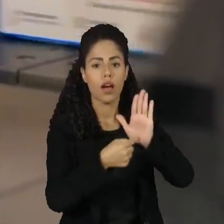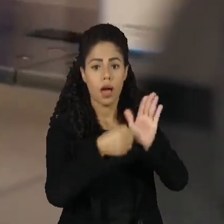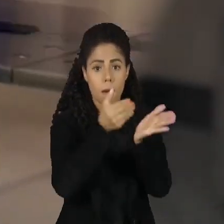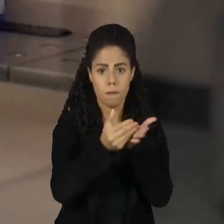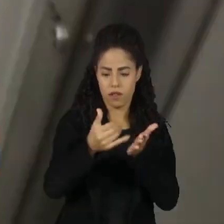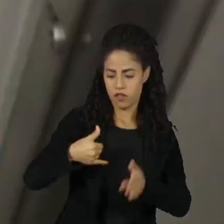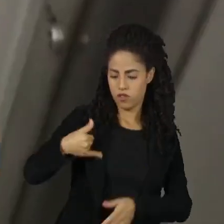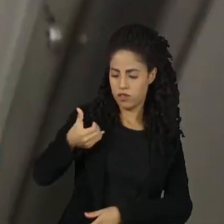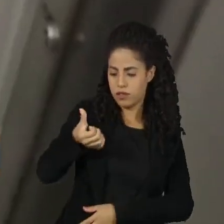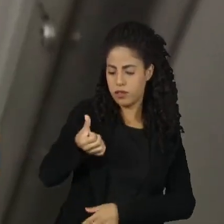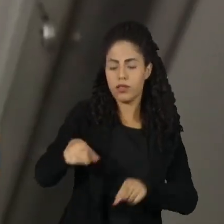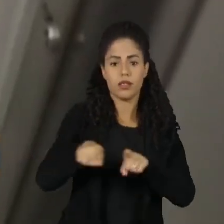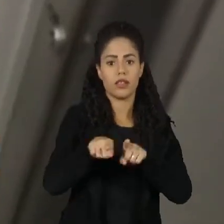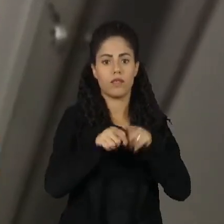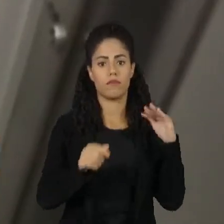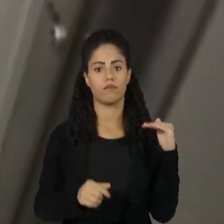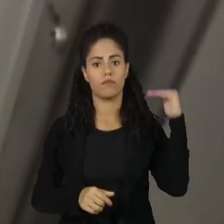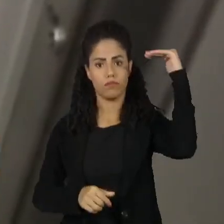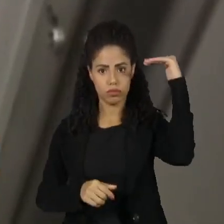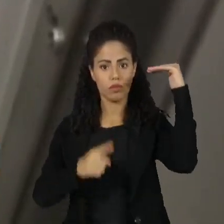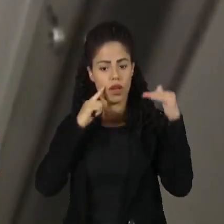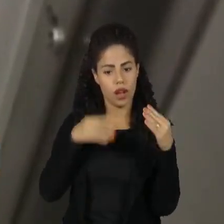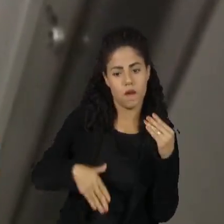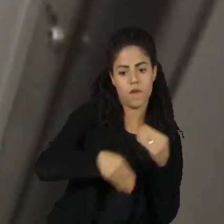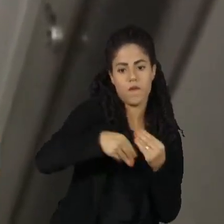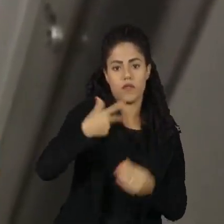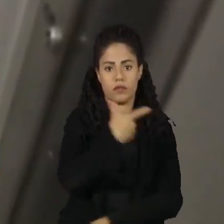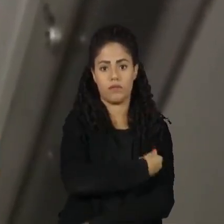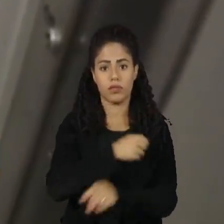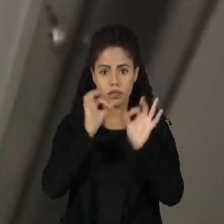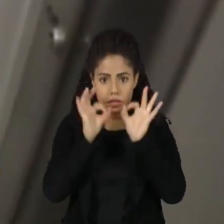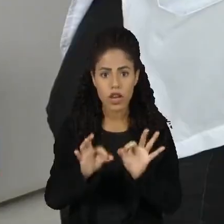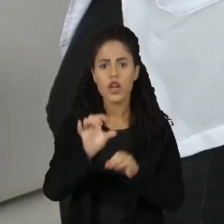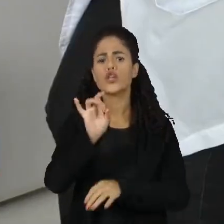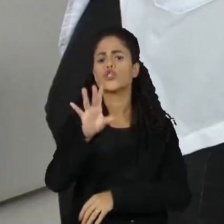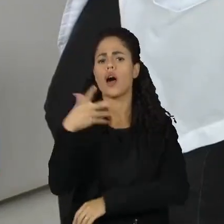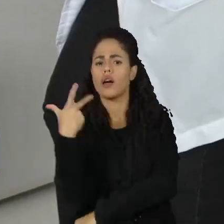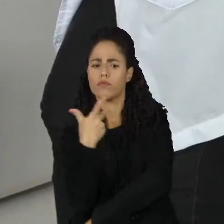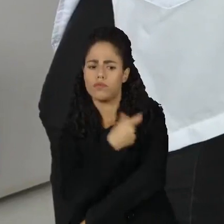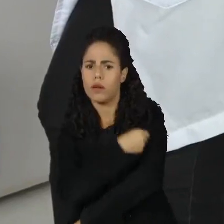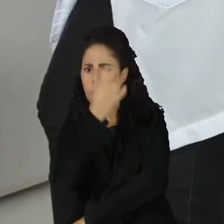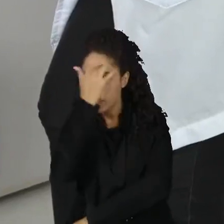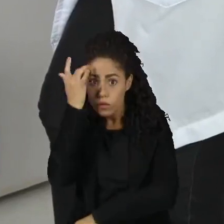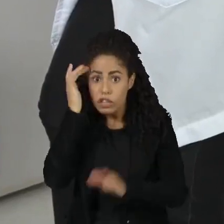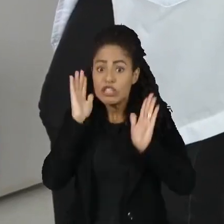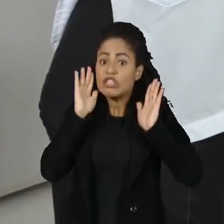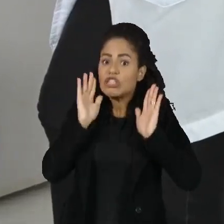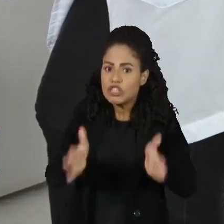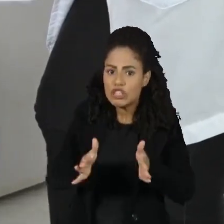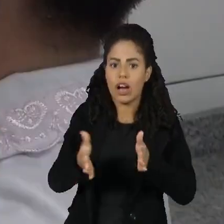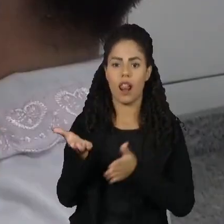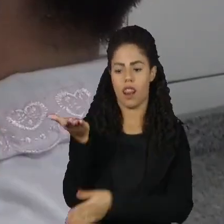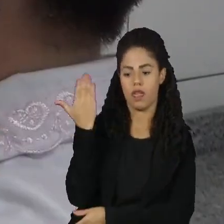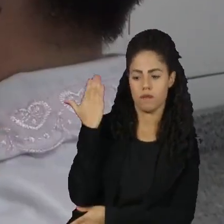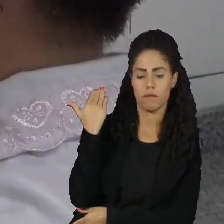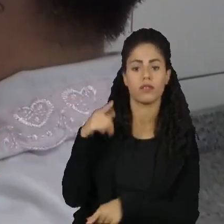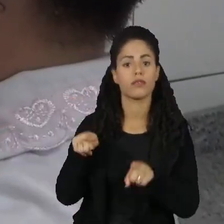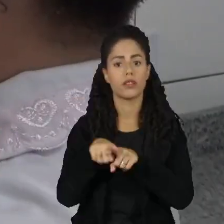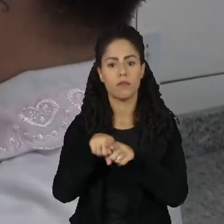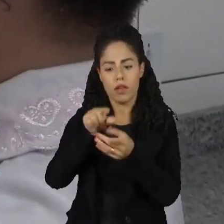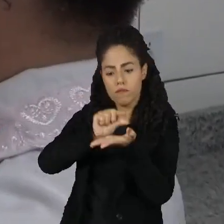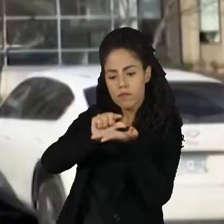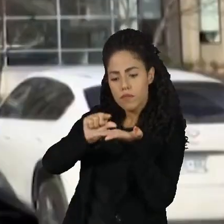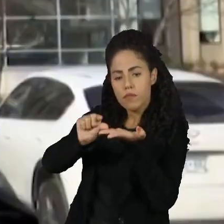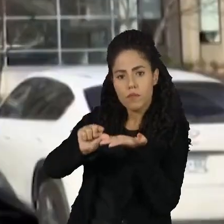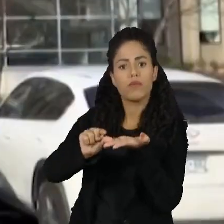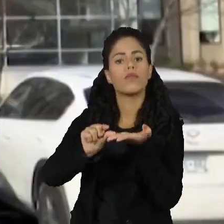6 anos e para adultos, como dose de reforço. Ela só pode ser aplicada em quem já se vacinou contra a doença. O imunizante